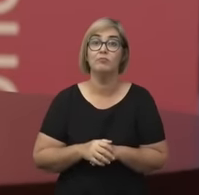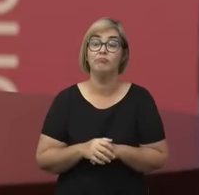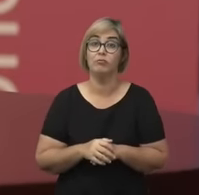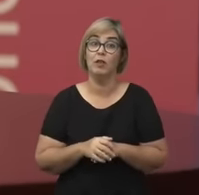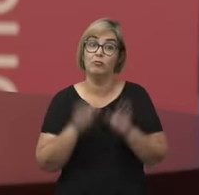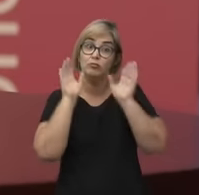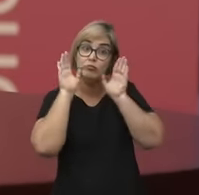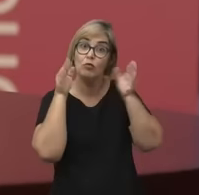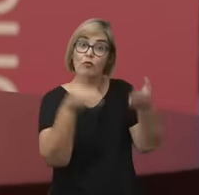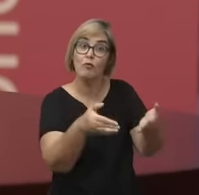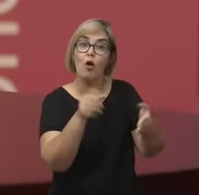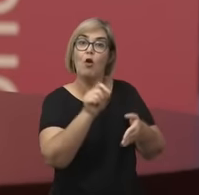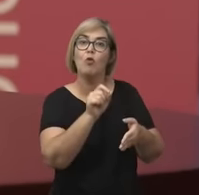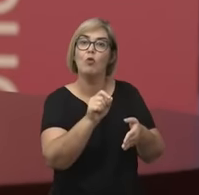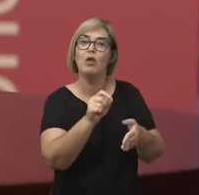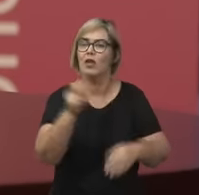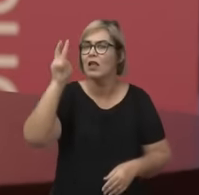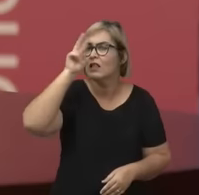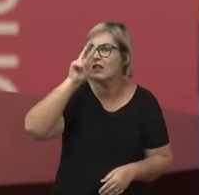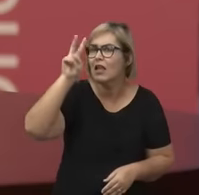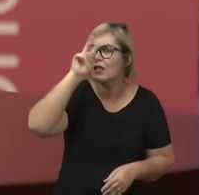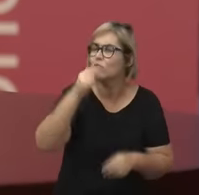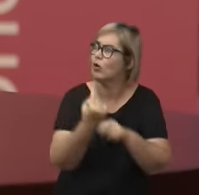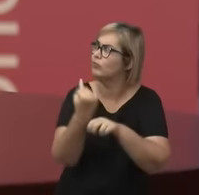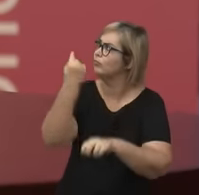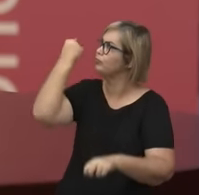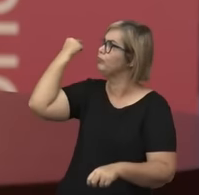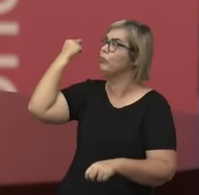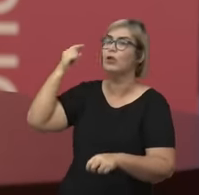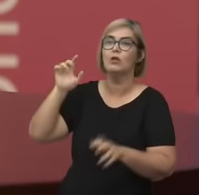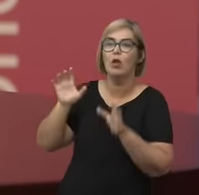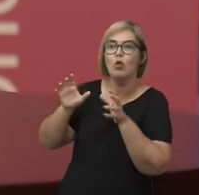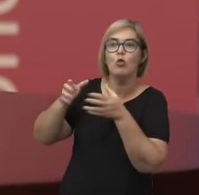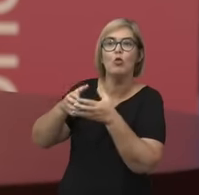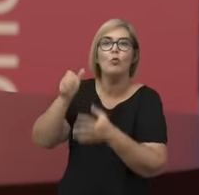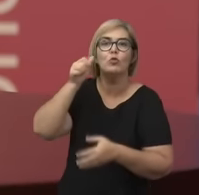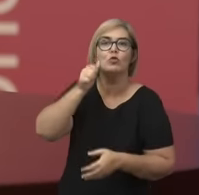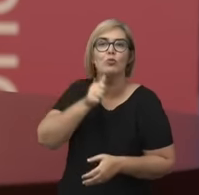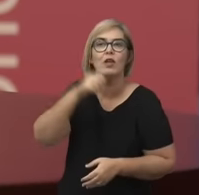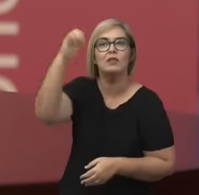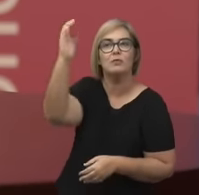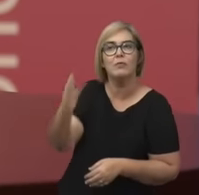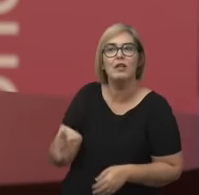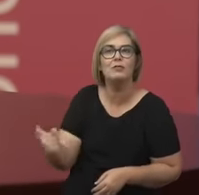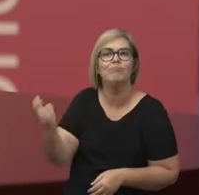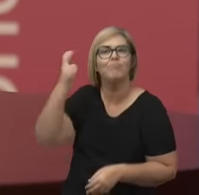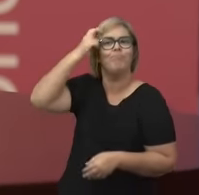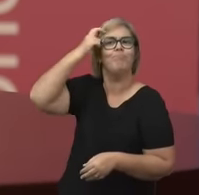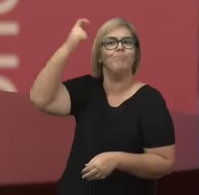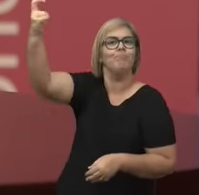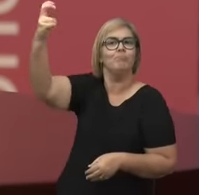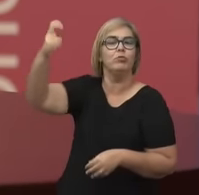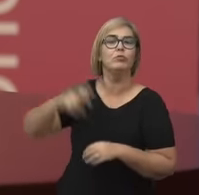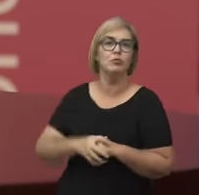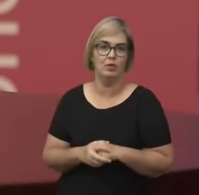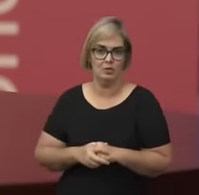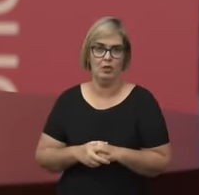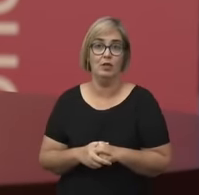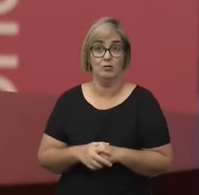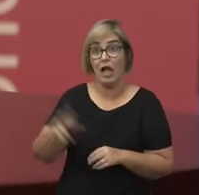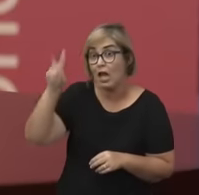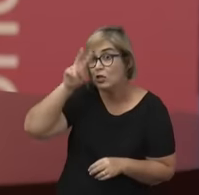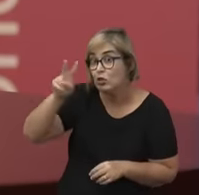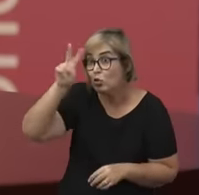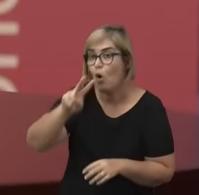na preservação do legado da produção intelectual e cultural das mulheres brasileiras. É muito importante ter esse